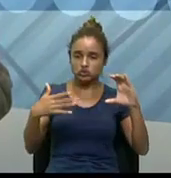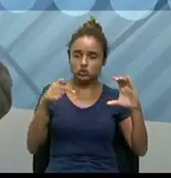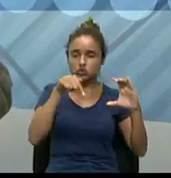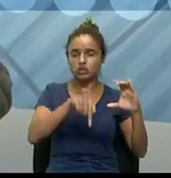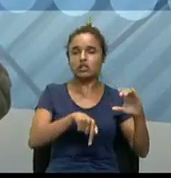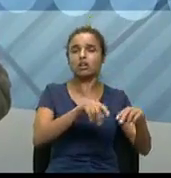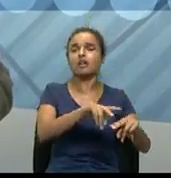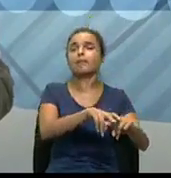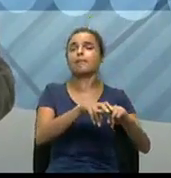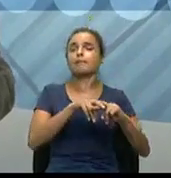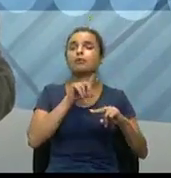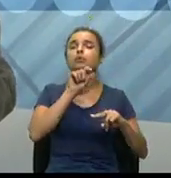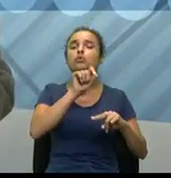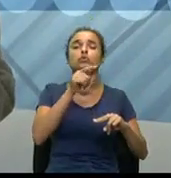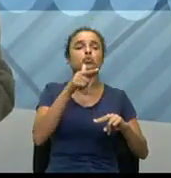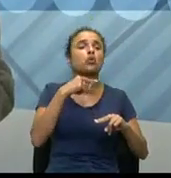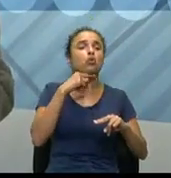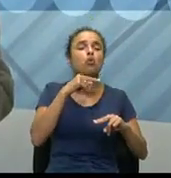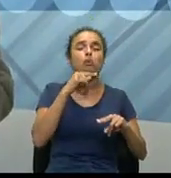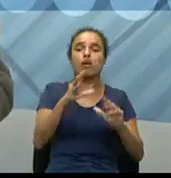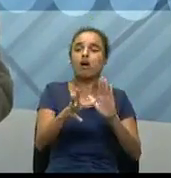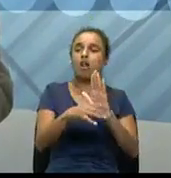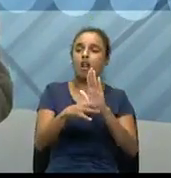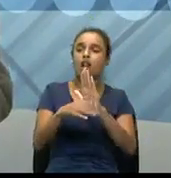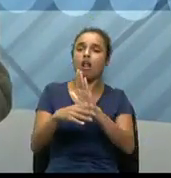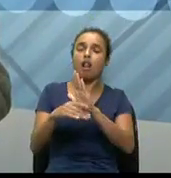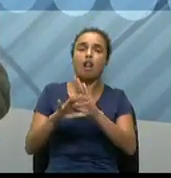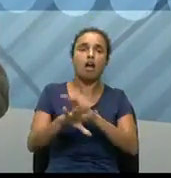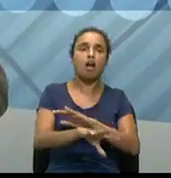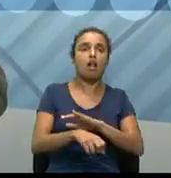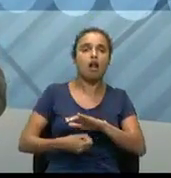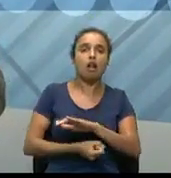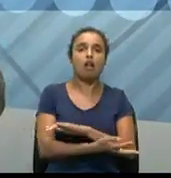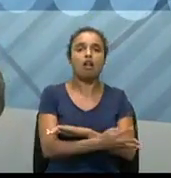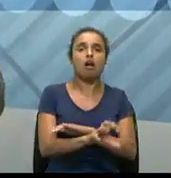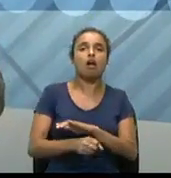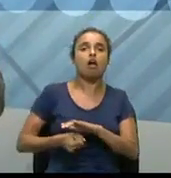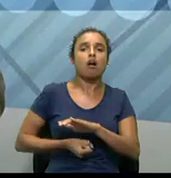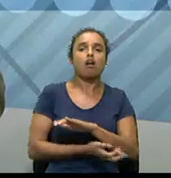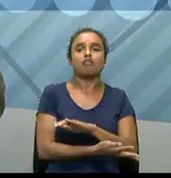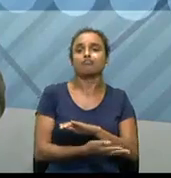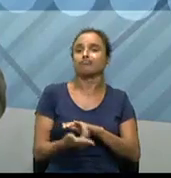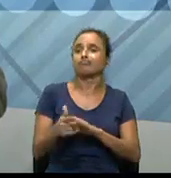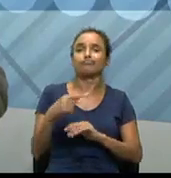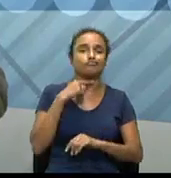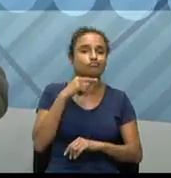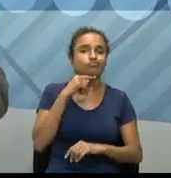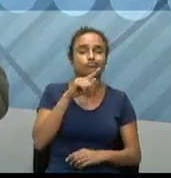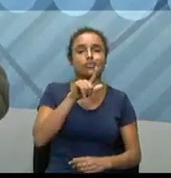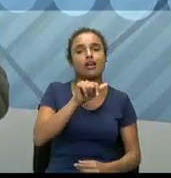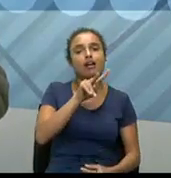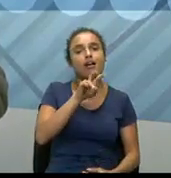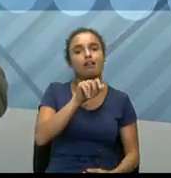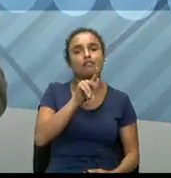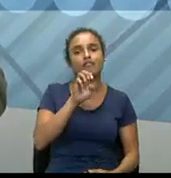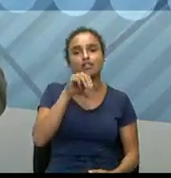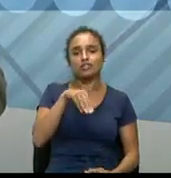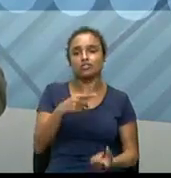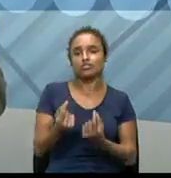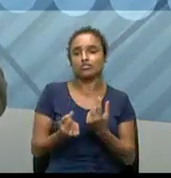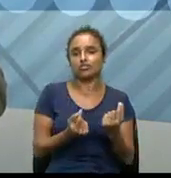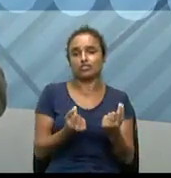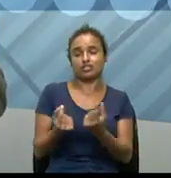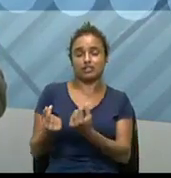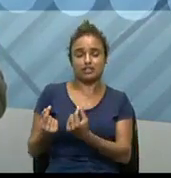justamente, né, as suas características fazem também com que, né, muitas empresas,